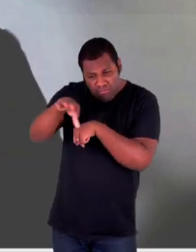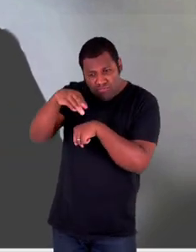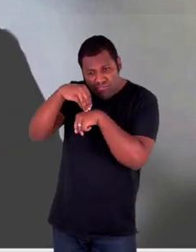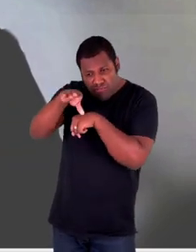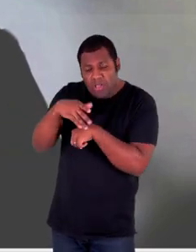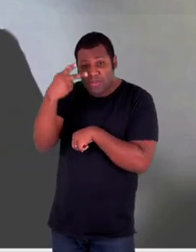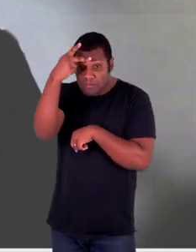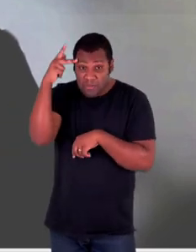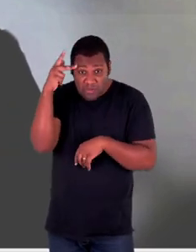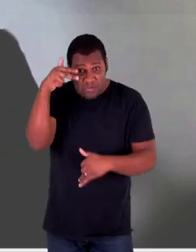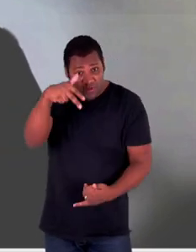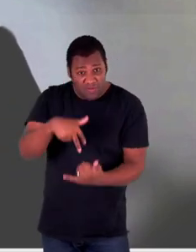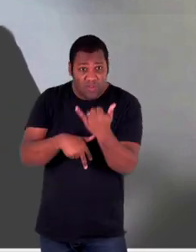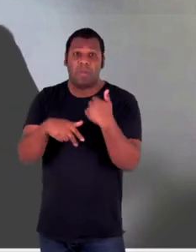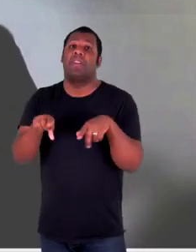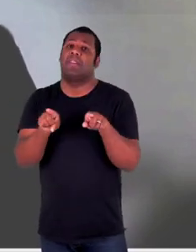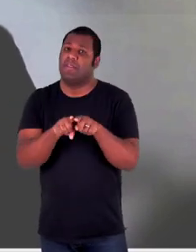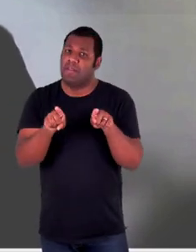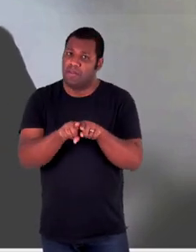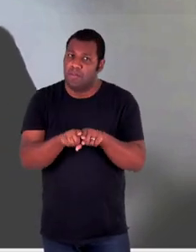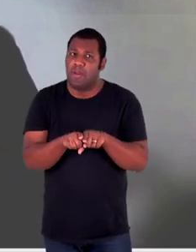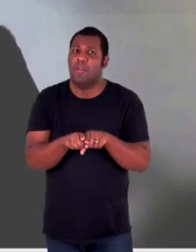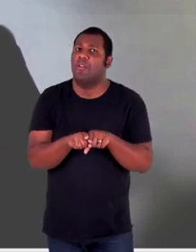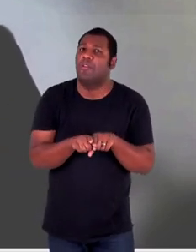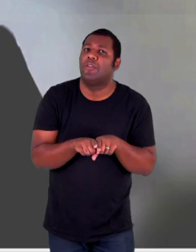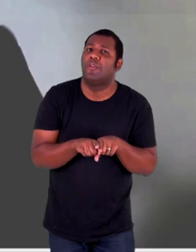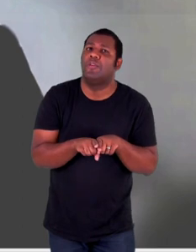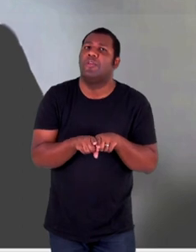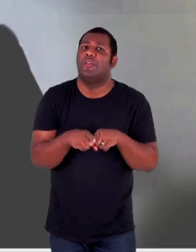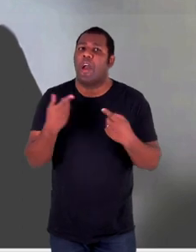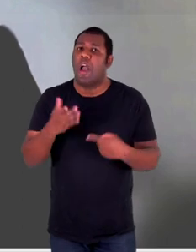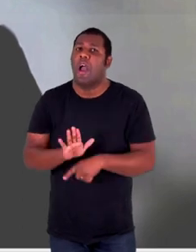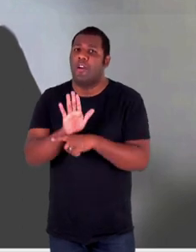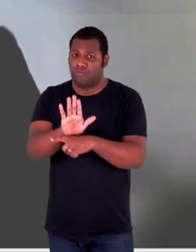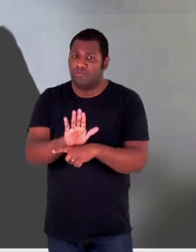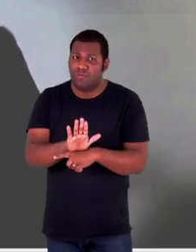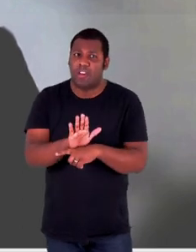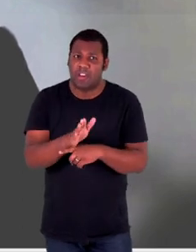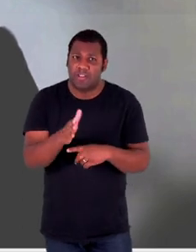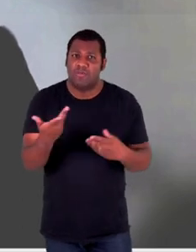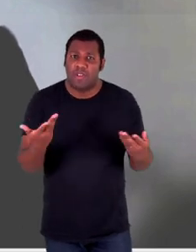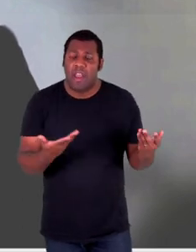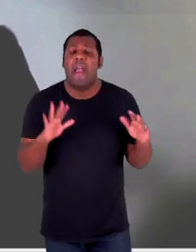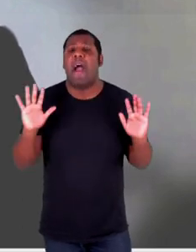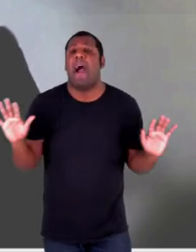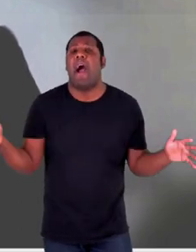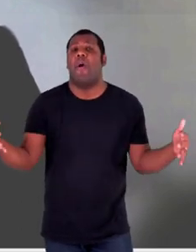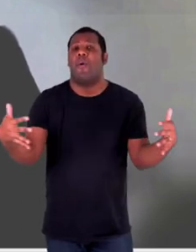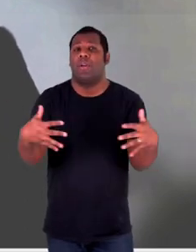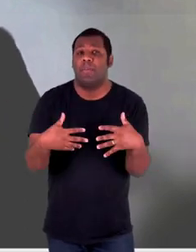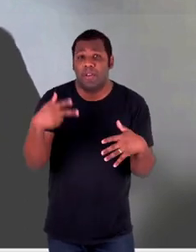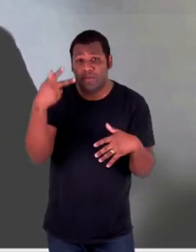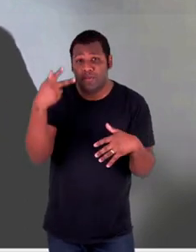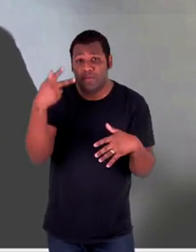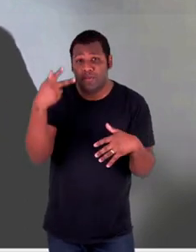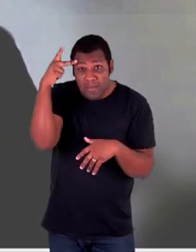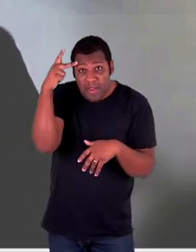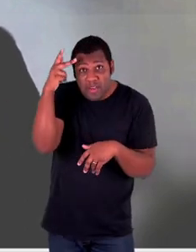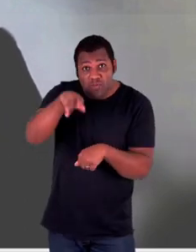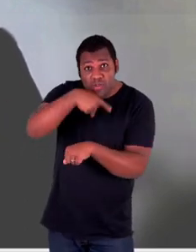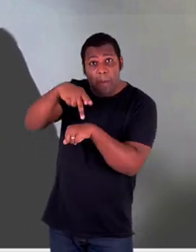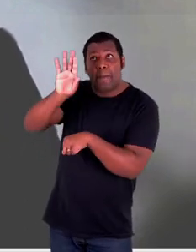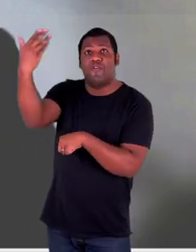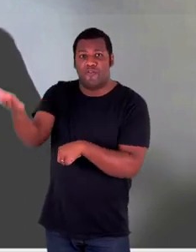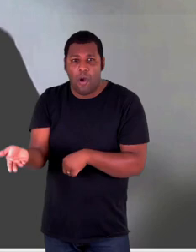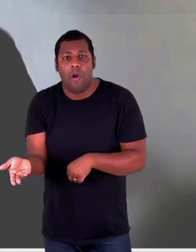podem igualmente intermediar os serviços próprios de acolhimento de estrangeiros no Estado brasileiro,